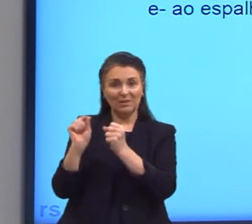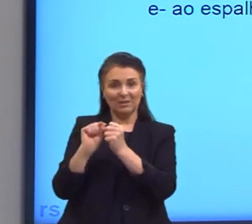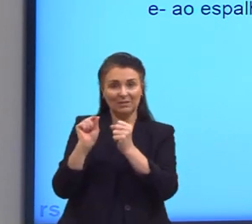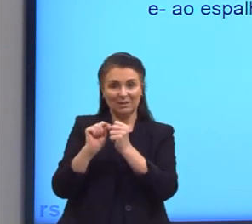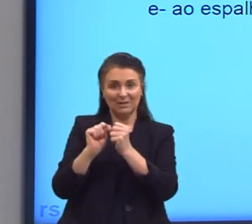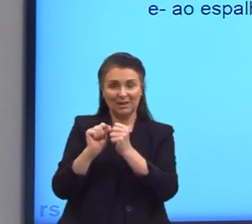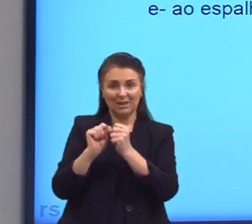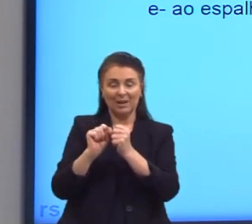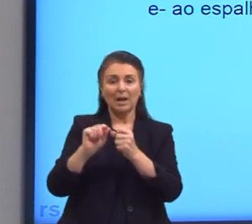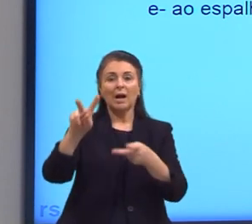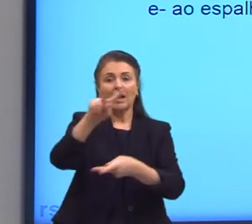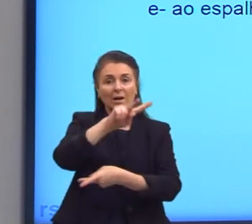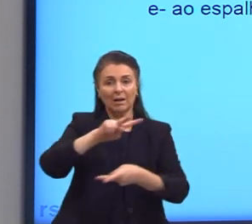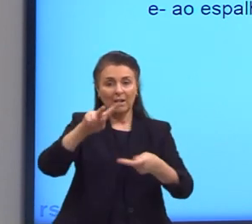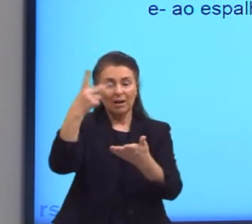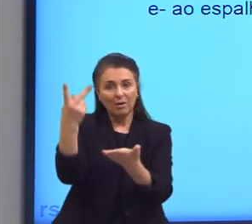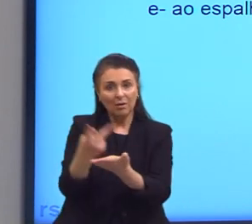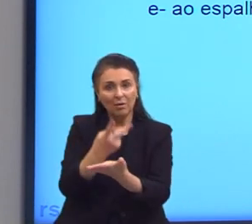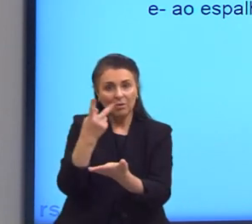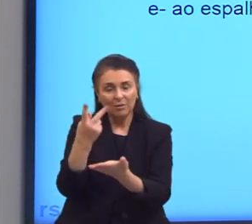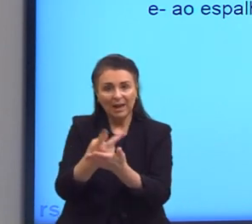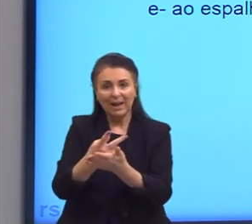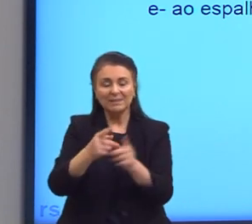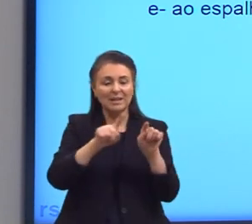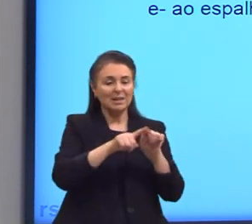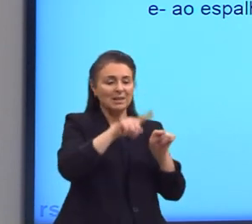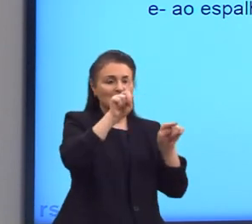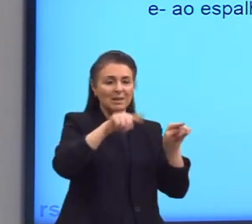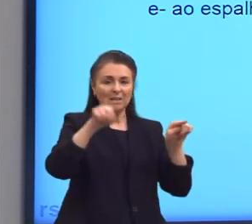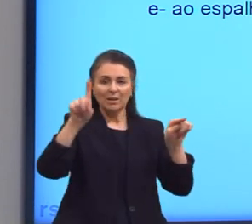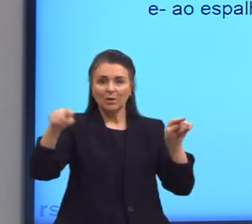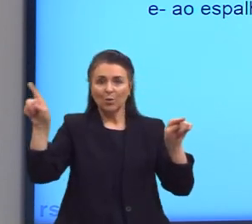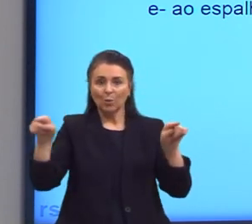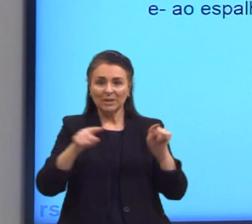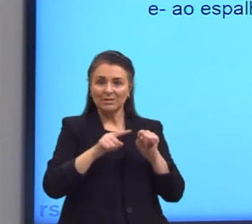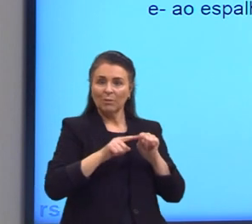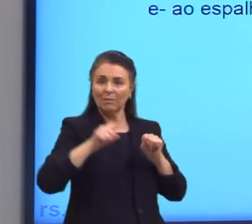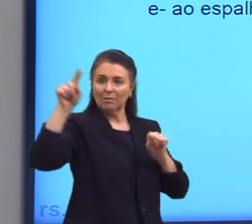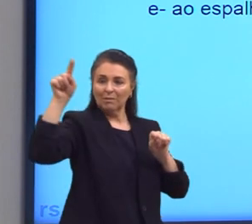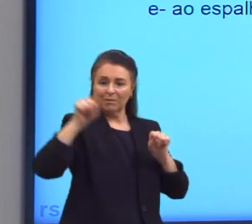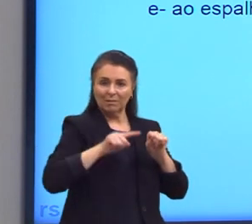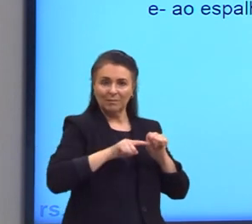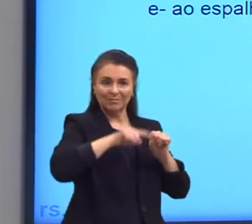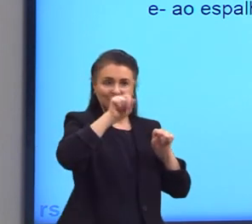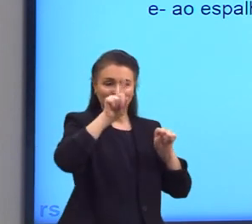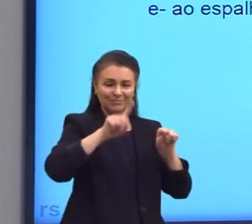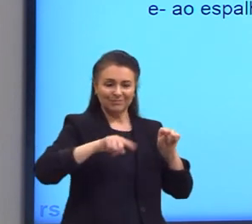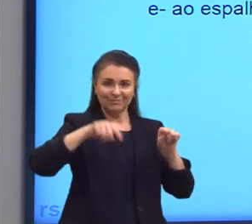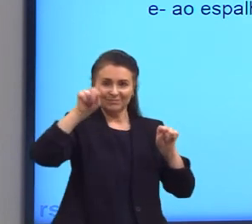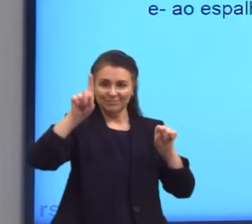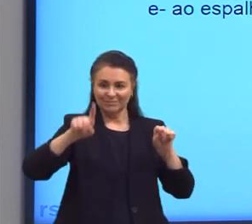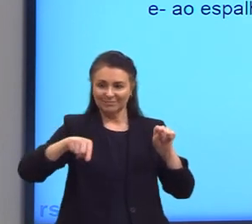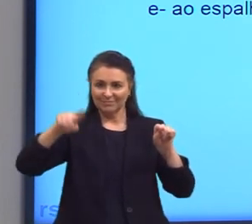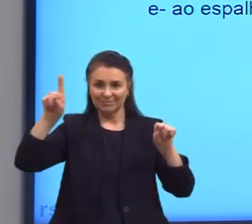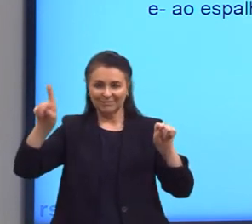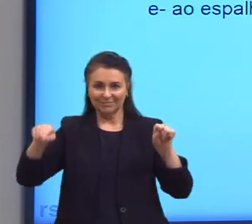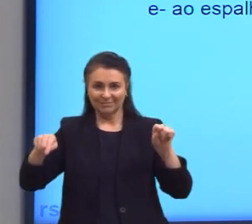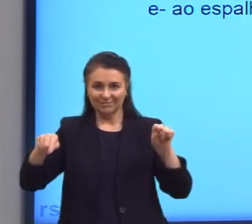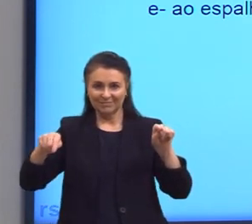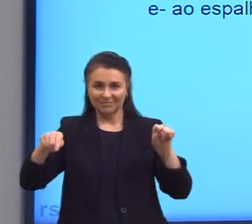polarização, ocorre com ondas transversais. É, transversais.